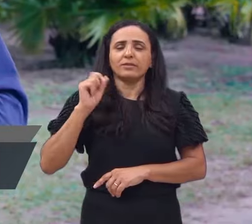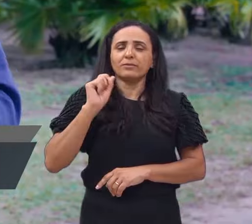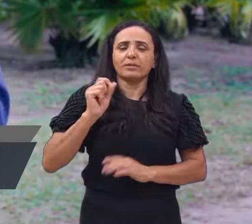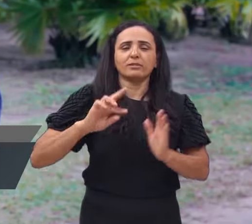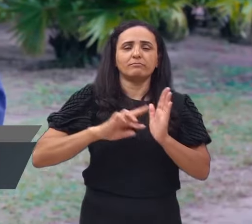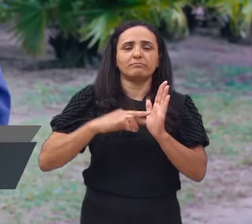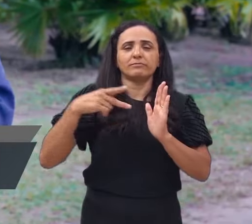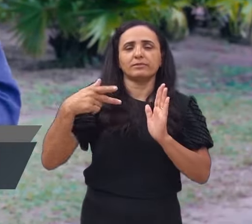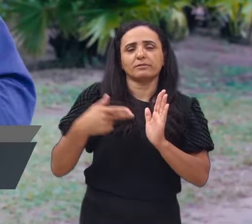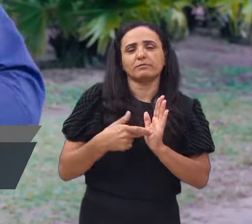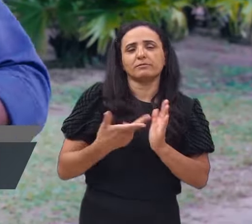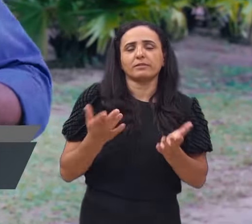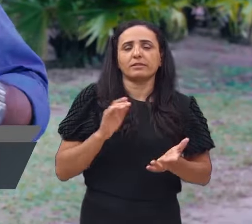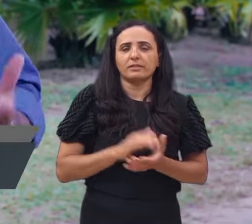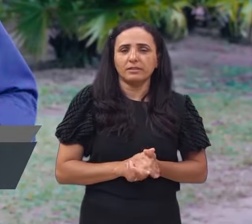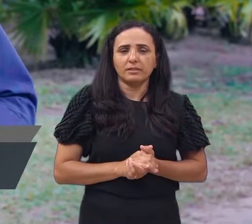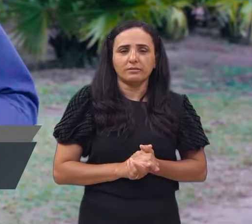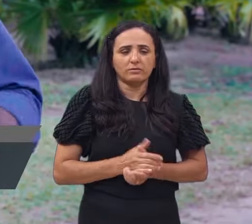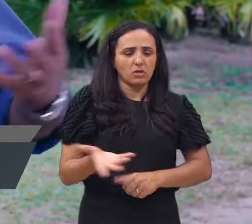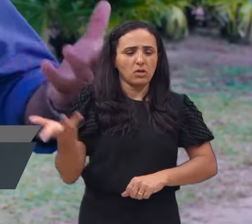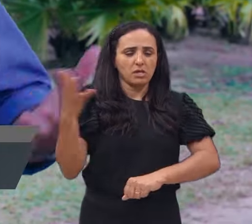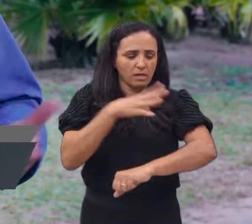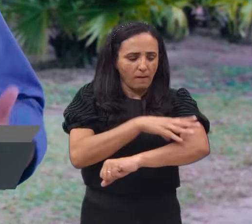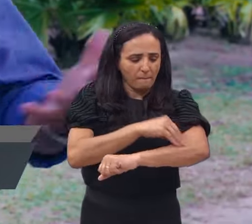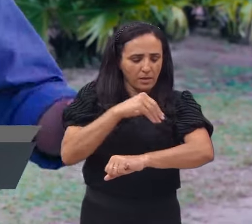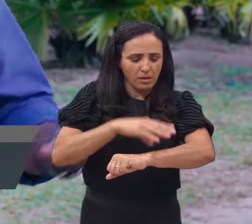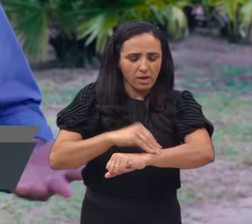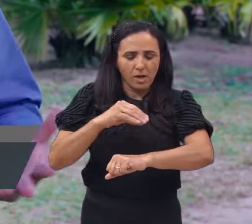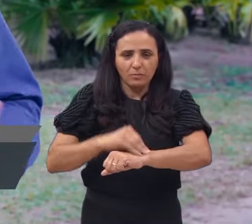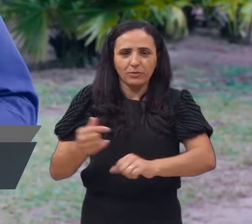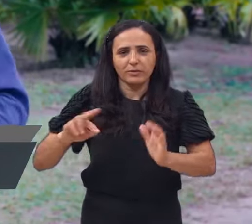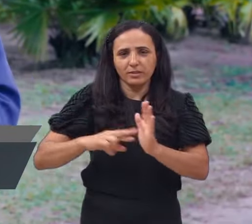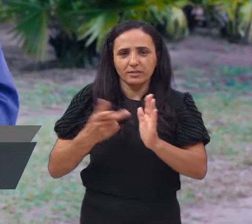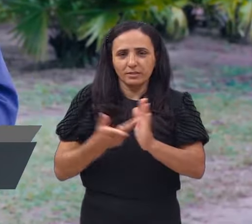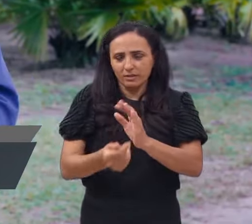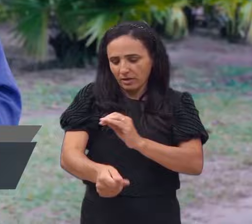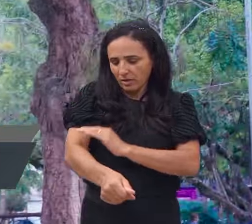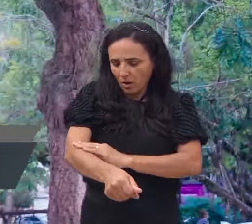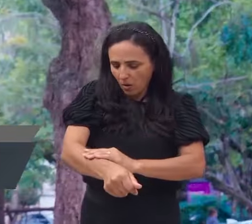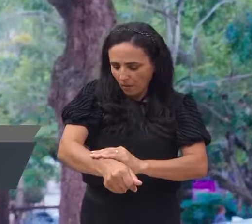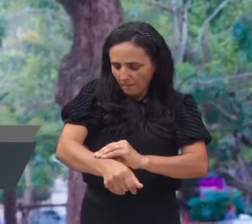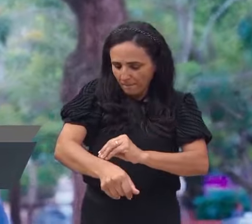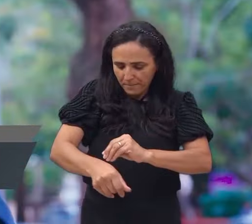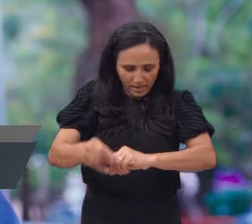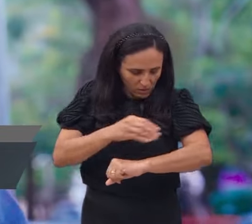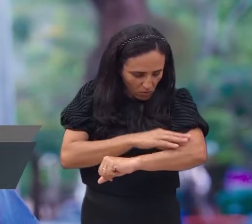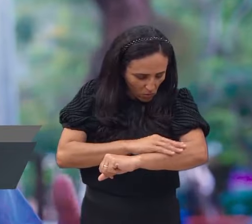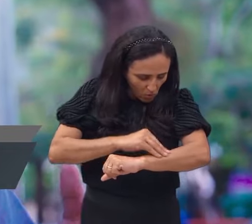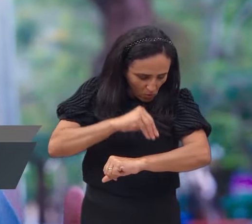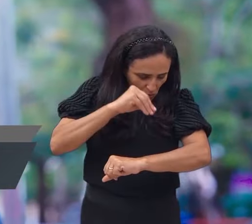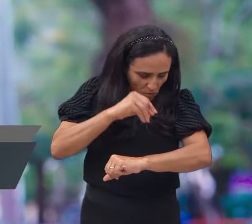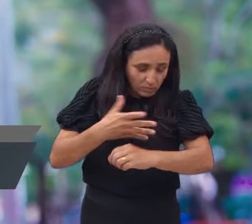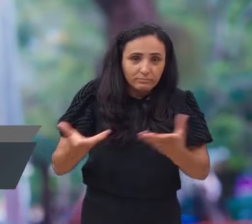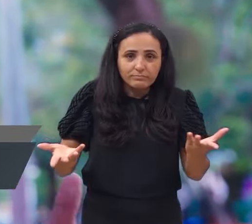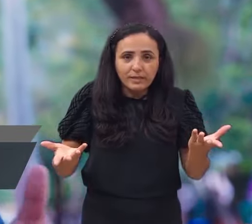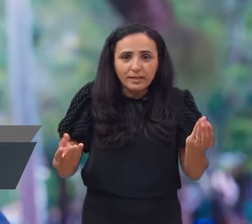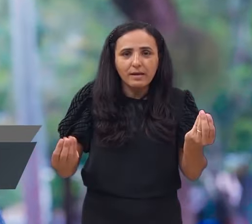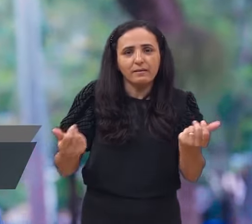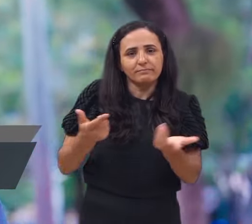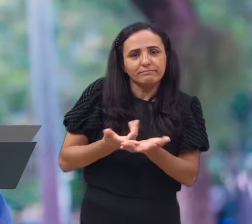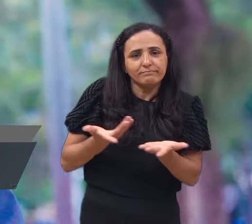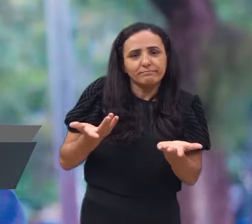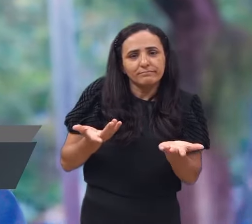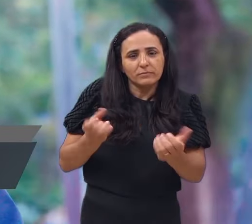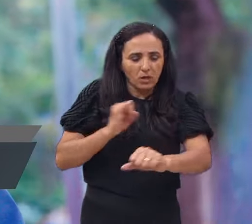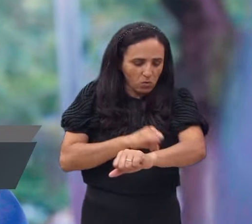significa peludo. O menino nasceu peludo, cabeludo, era o nome dele. Observe, amados, que desde o Antigo Testamento havia uma